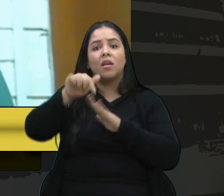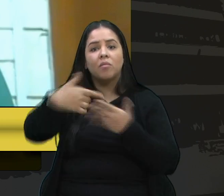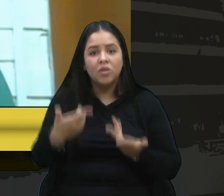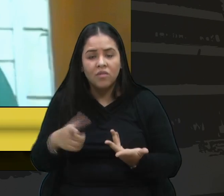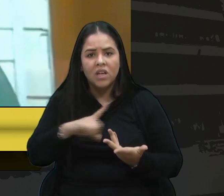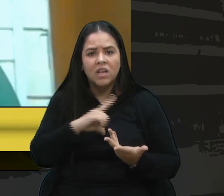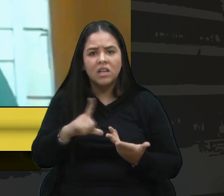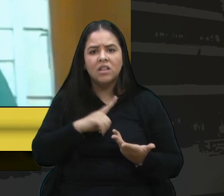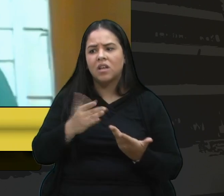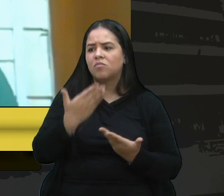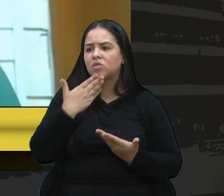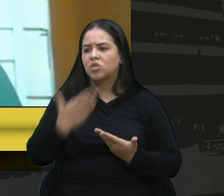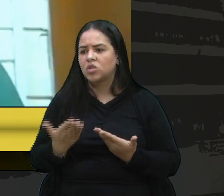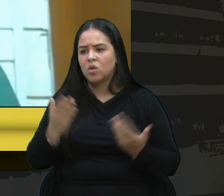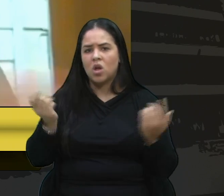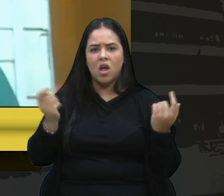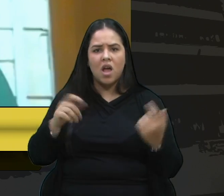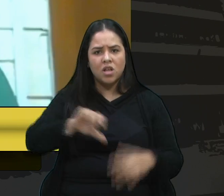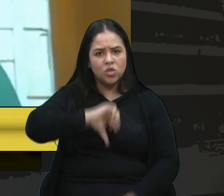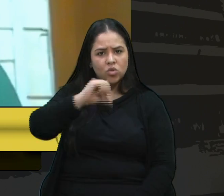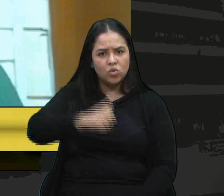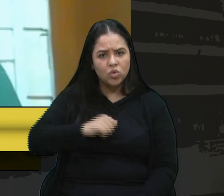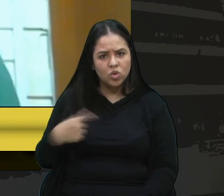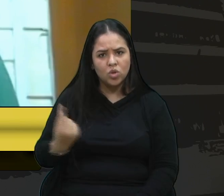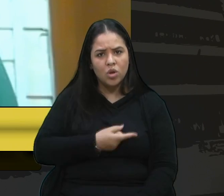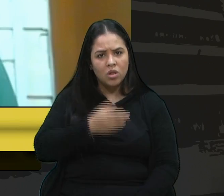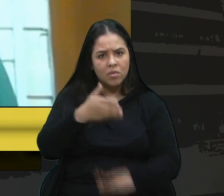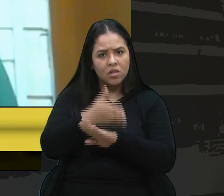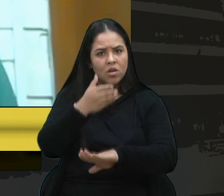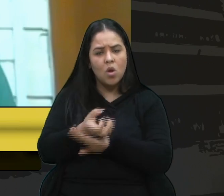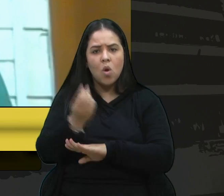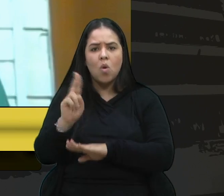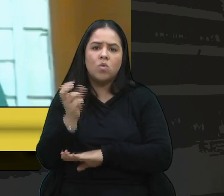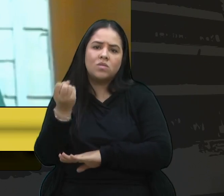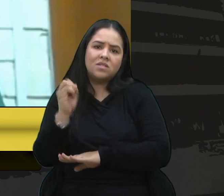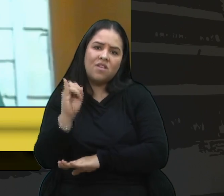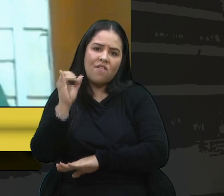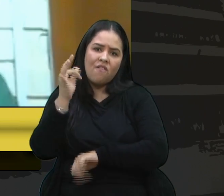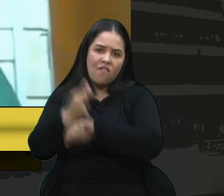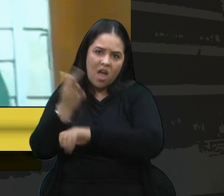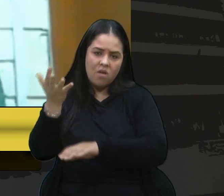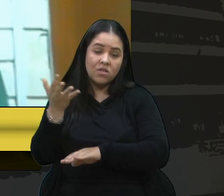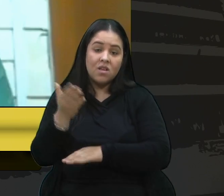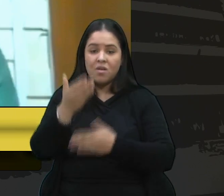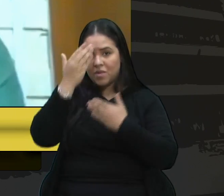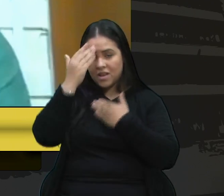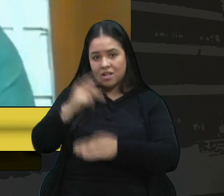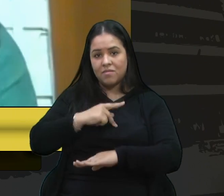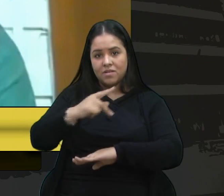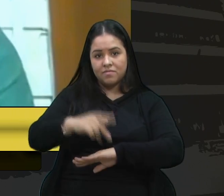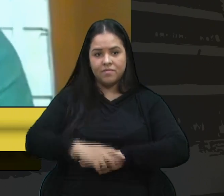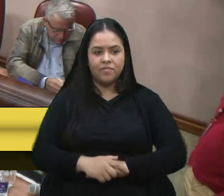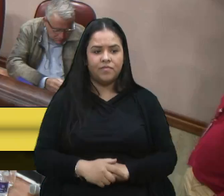atitudes, das nossas participação ou por nossas ausências. Então, obrigada, seu presidente.